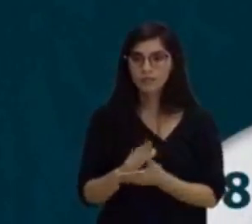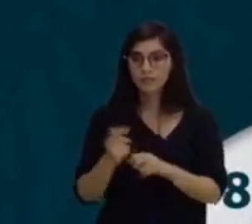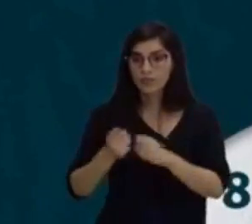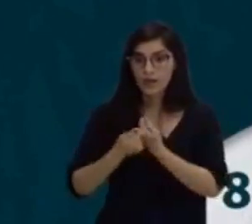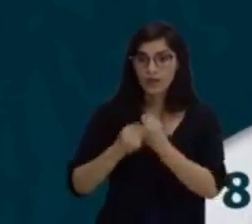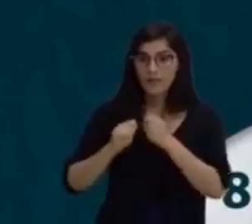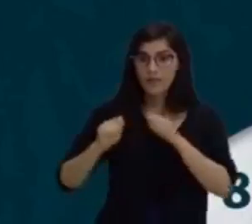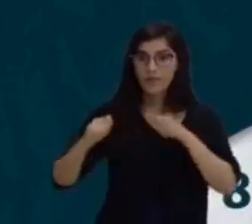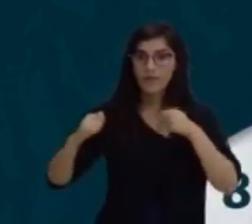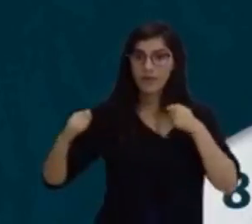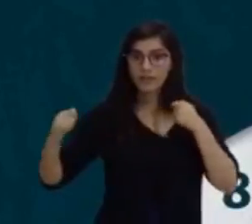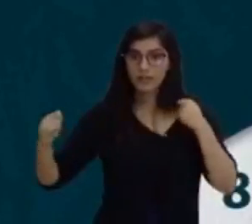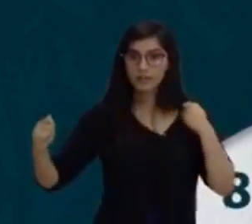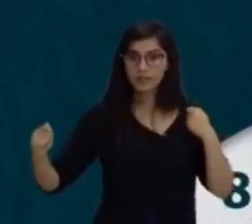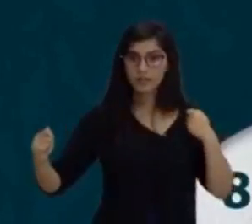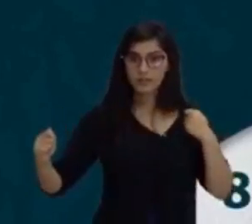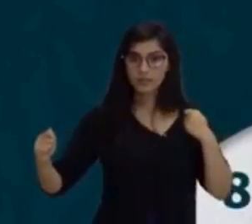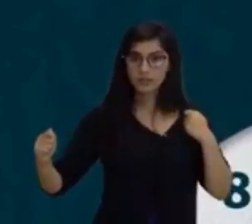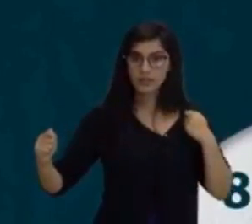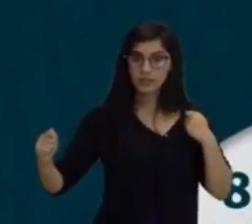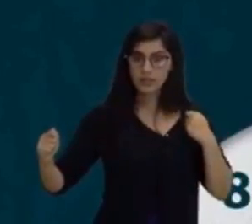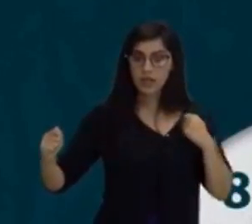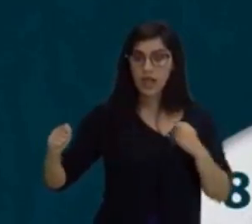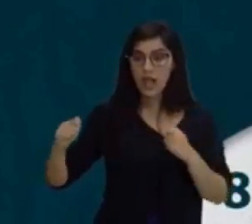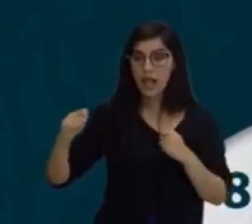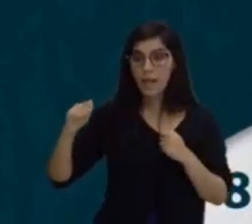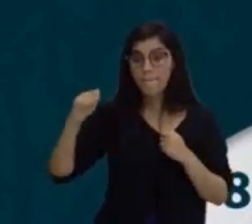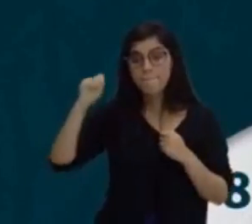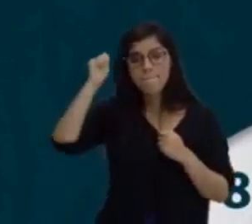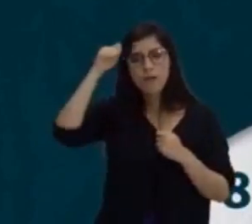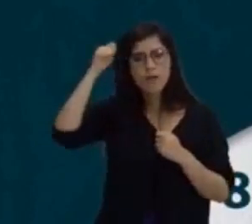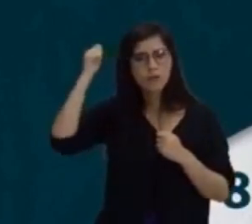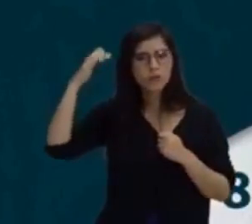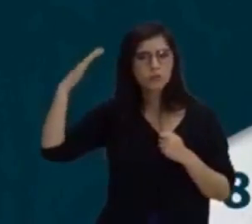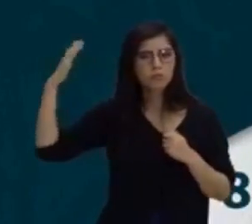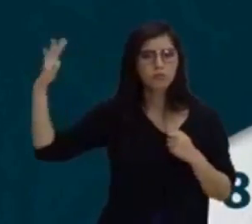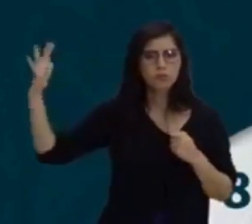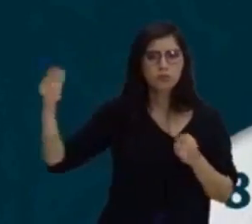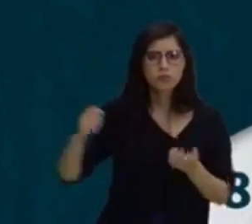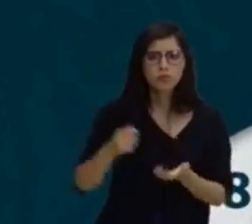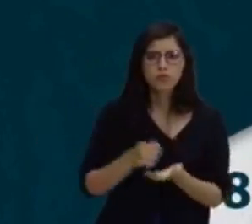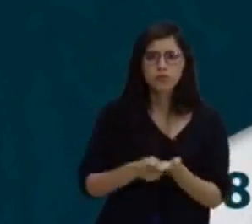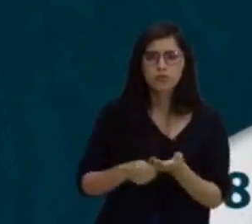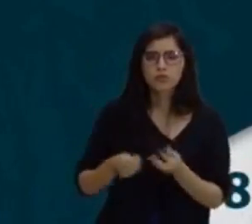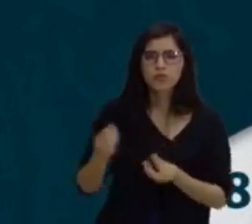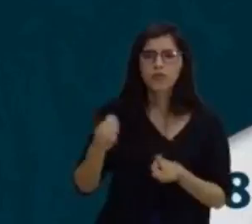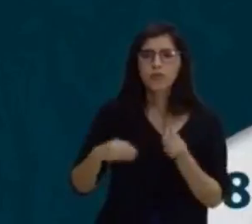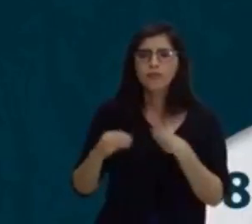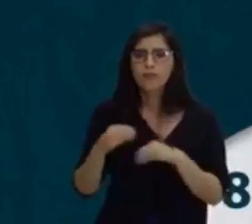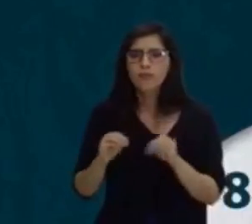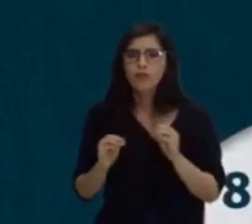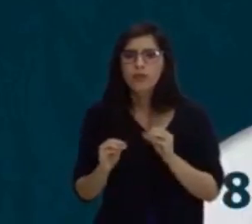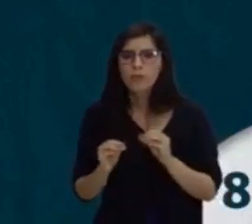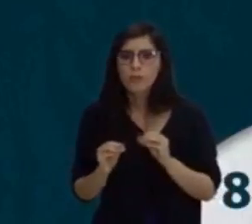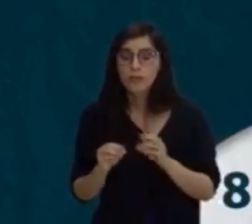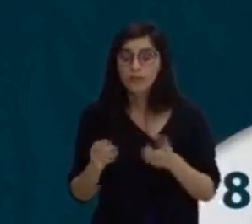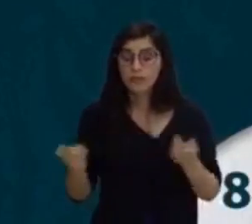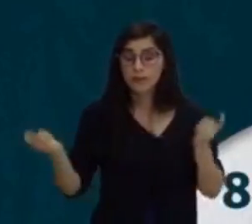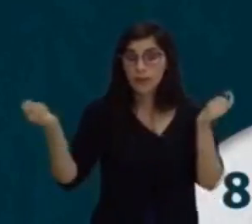flexibilidade é considerada por muitos autores como uma capacidade física